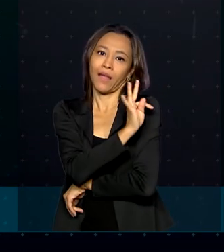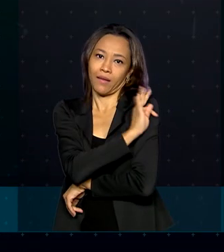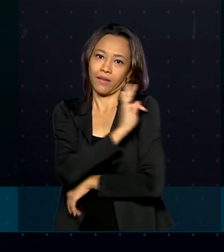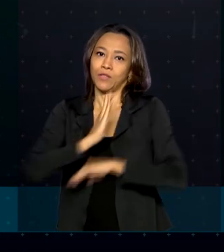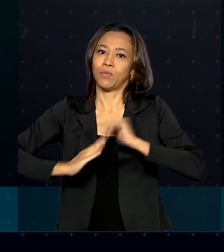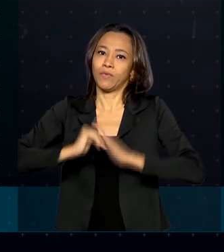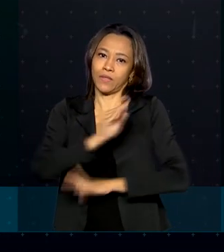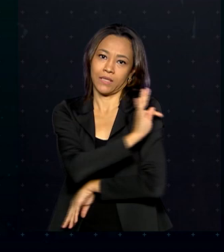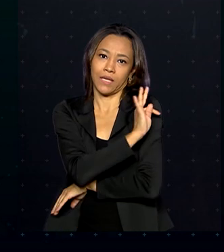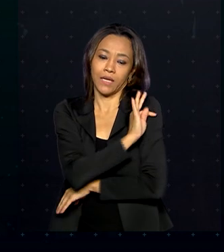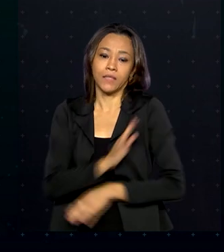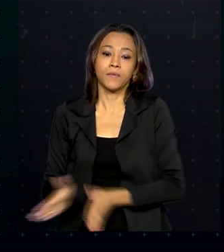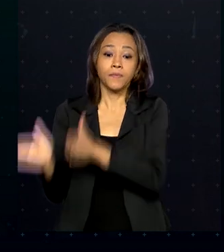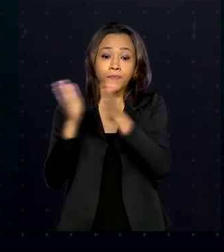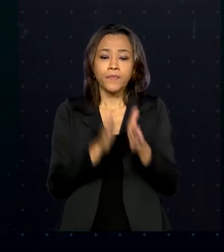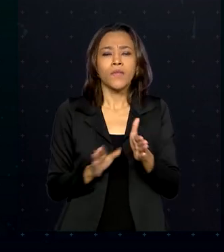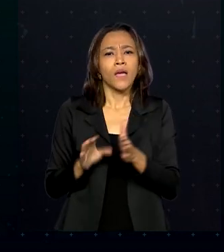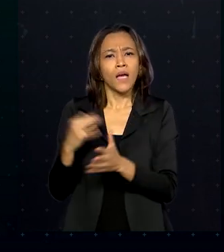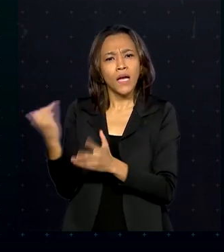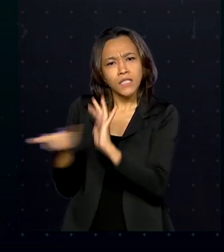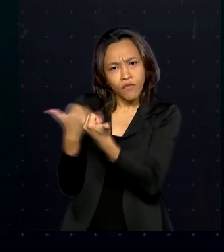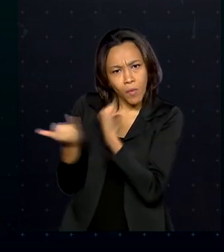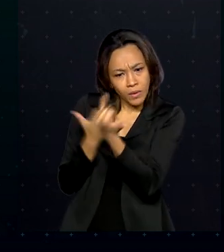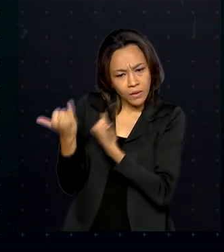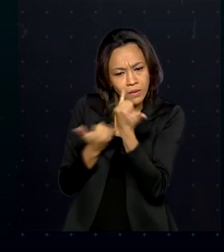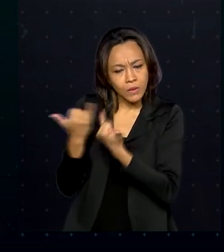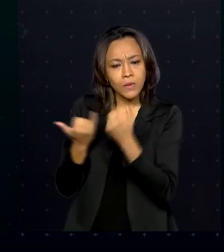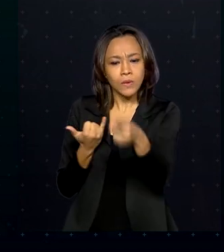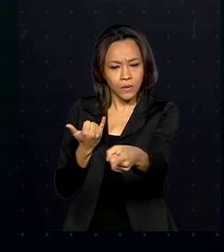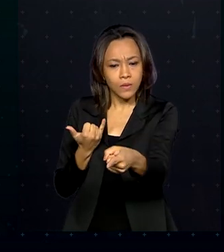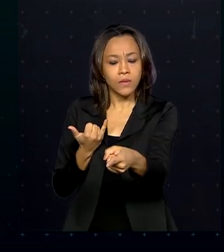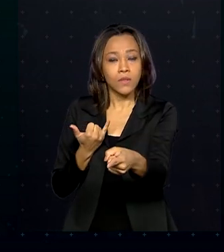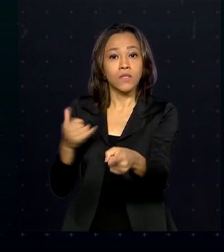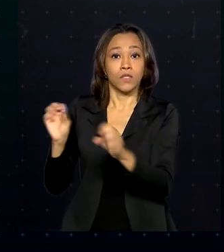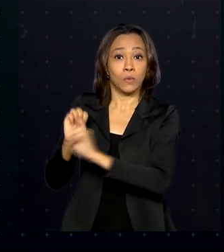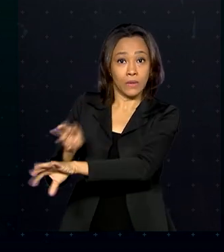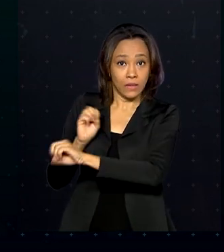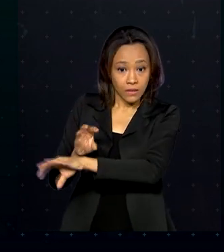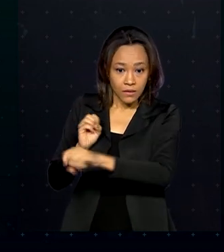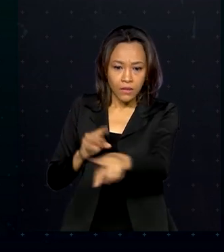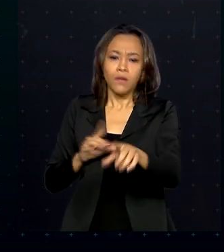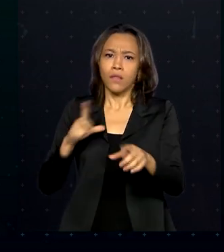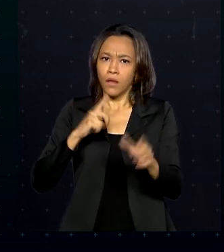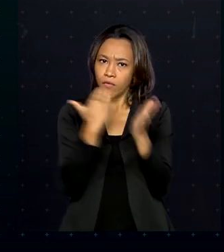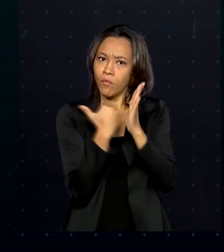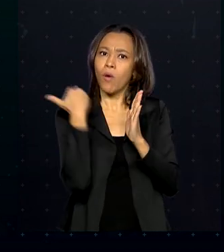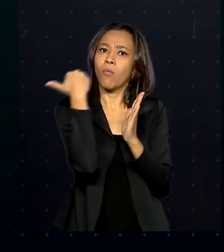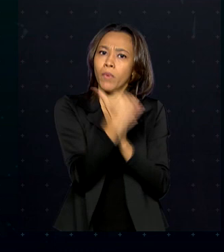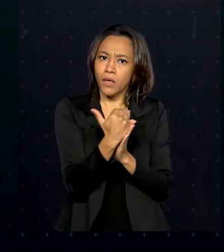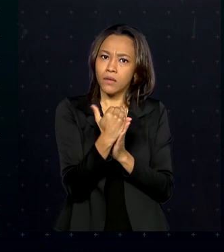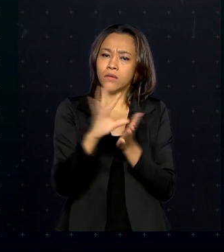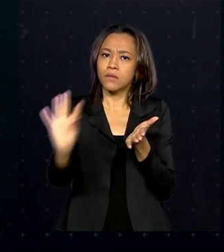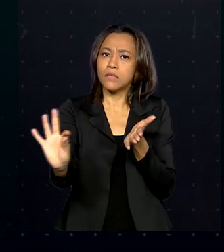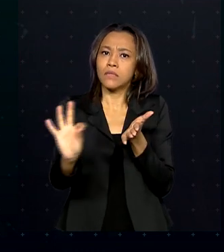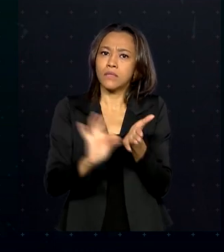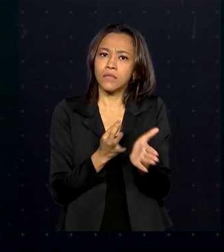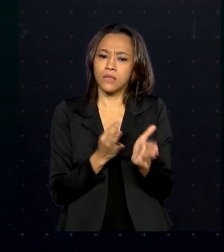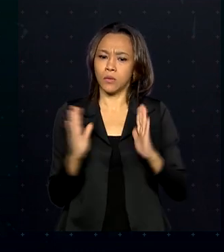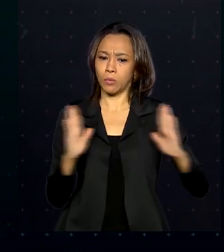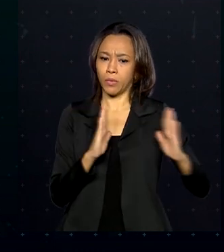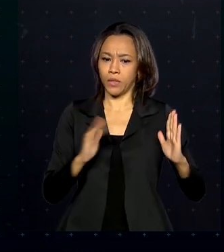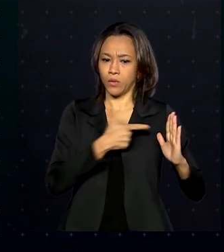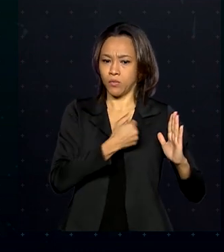do Censo Escolar da Educação Básica de 2019 mostram que houve aumento no número de matrículas entre